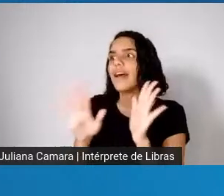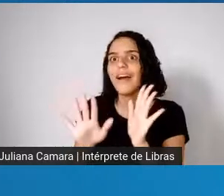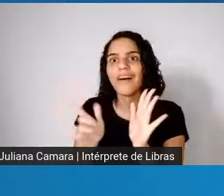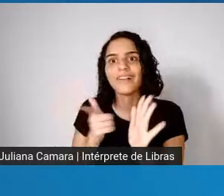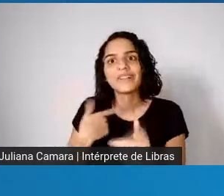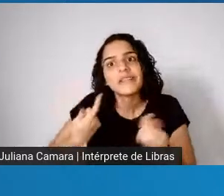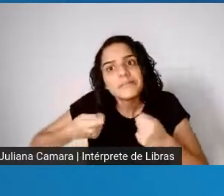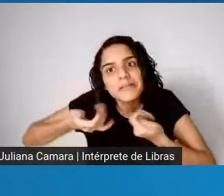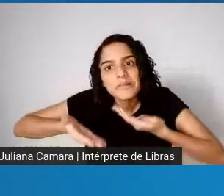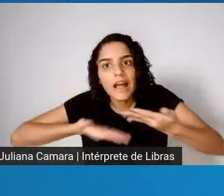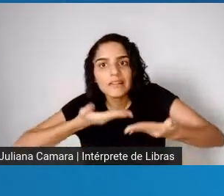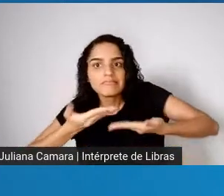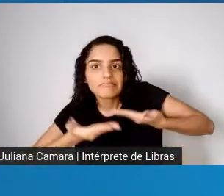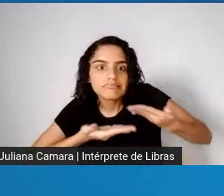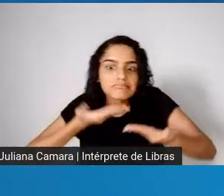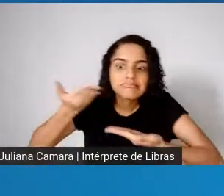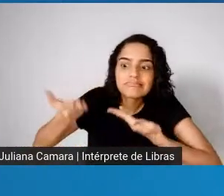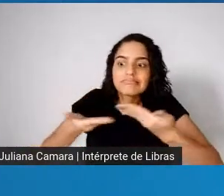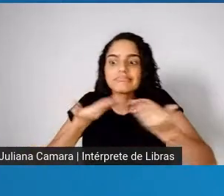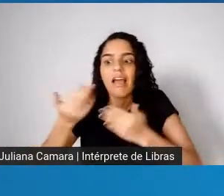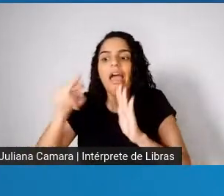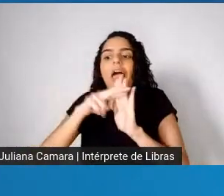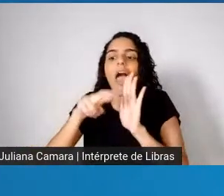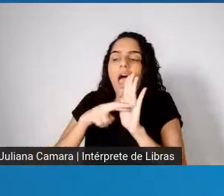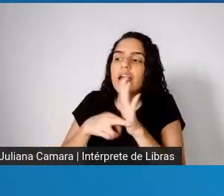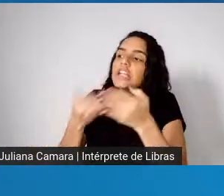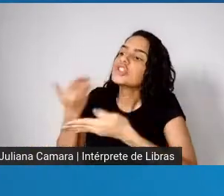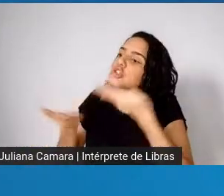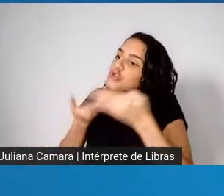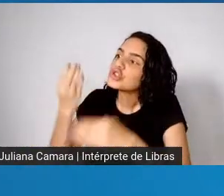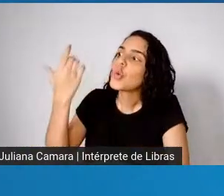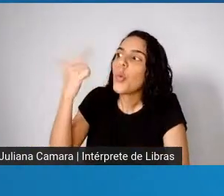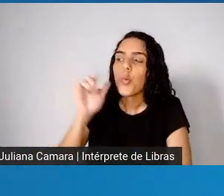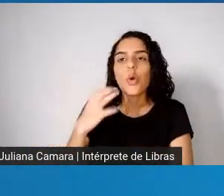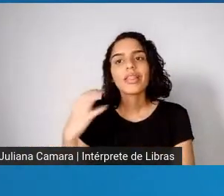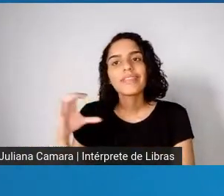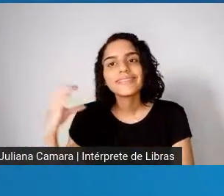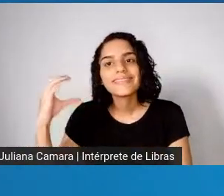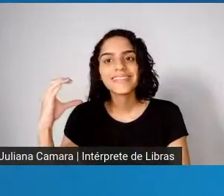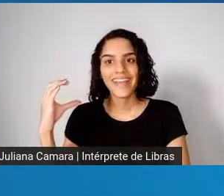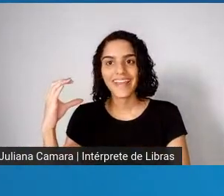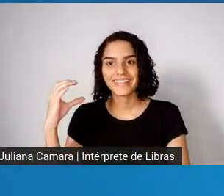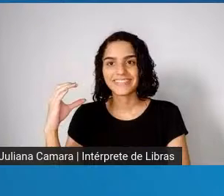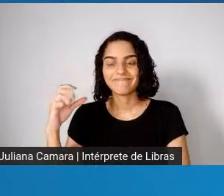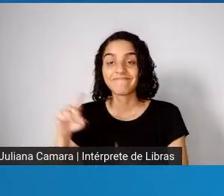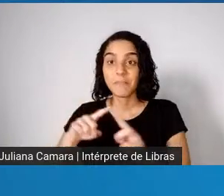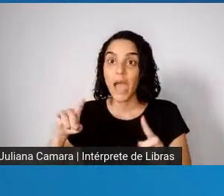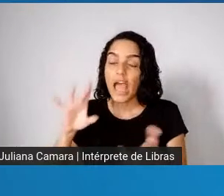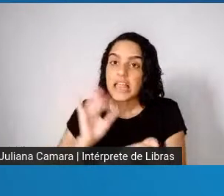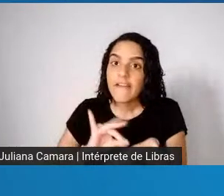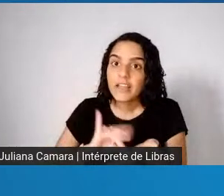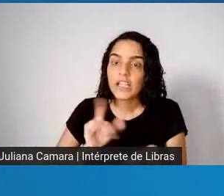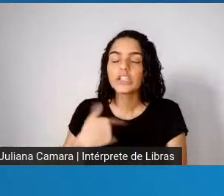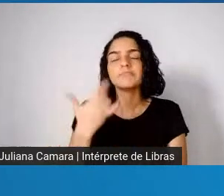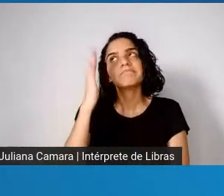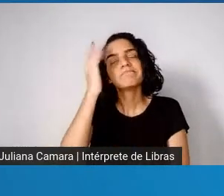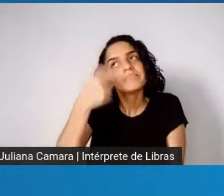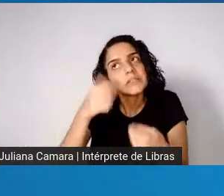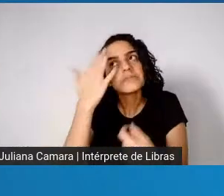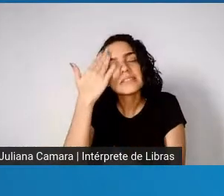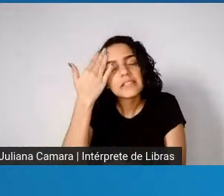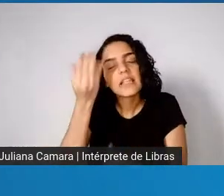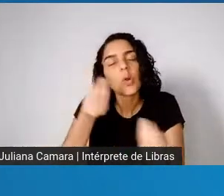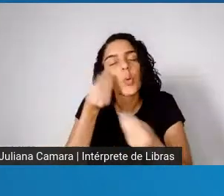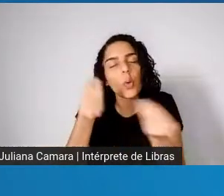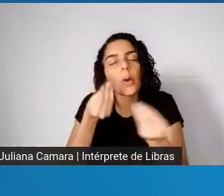epidemiologia que tem que dizer o que vai ou não, o as pessoas vão ou não fazer. Agora, há que ter muito bom senso, muita coerência.